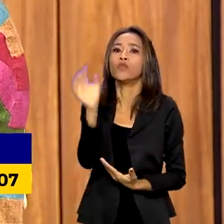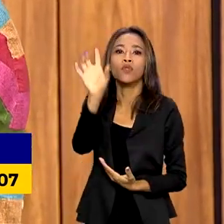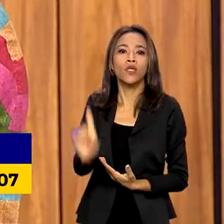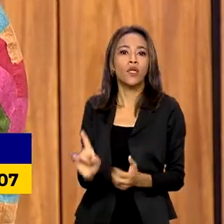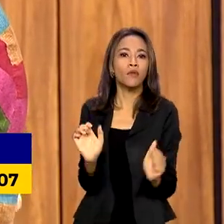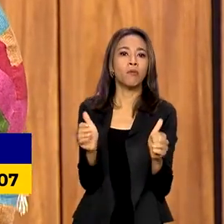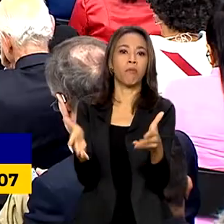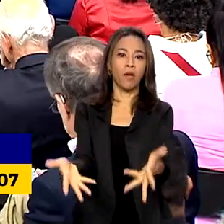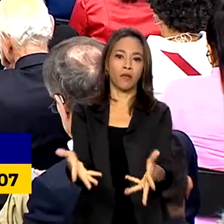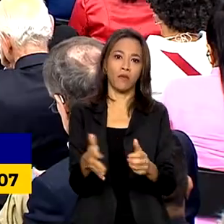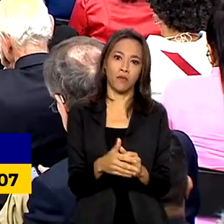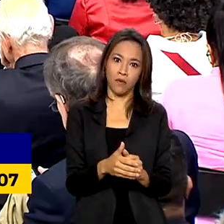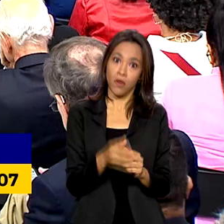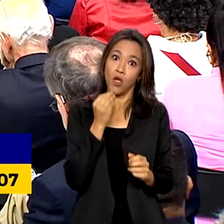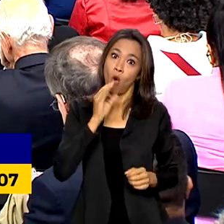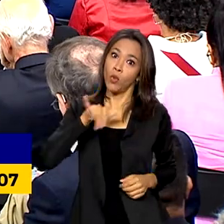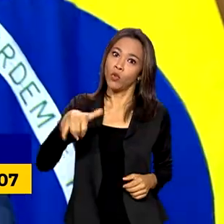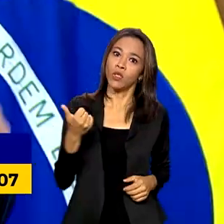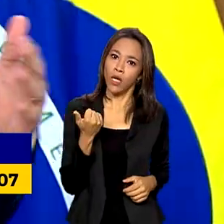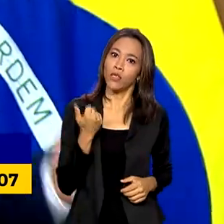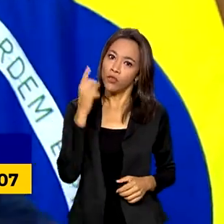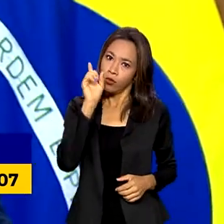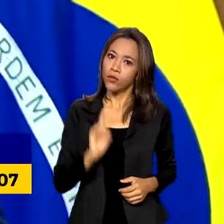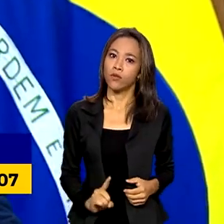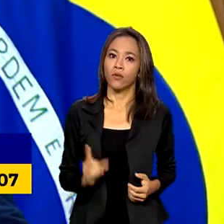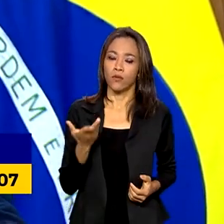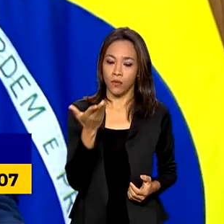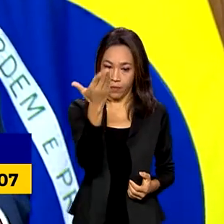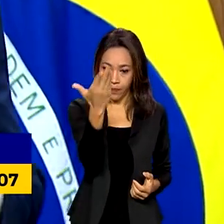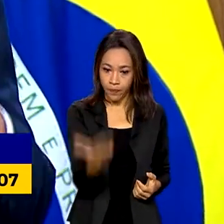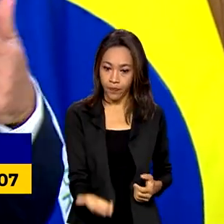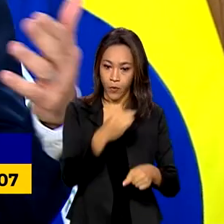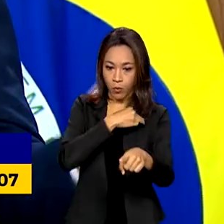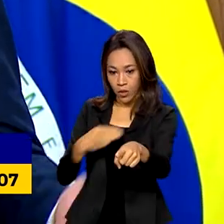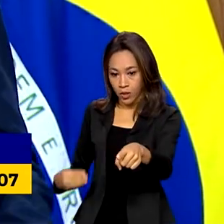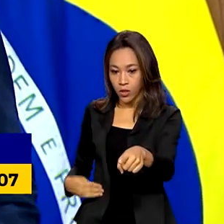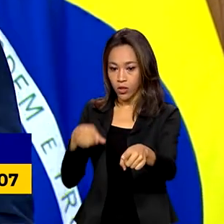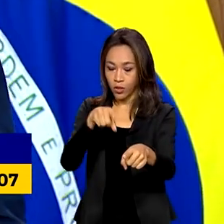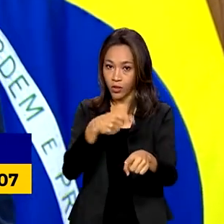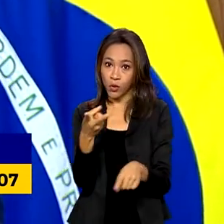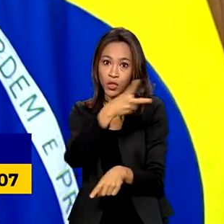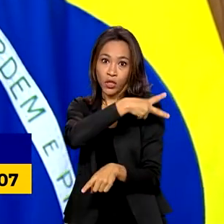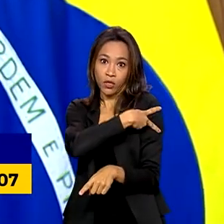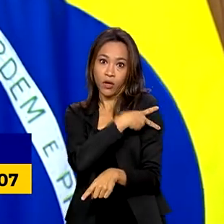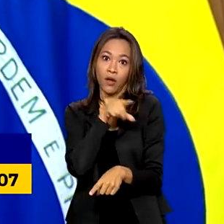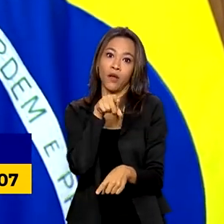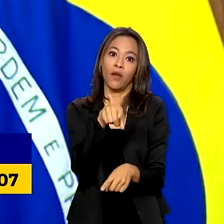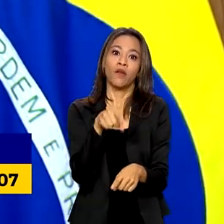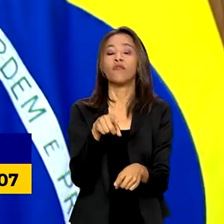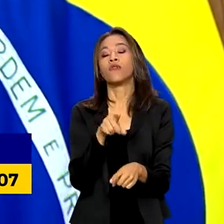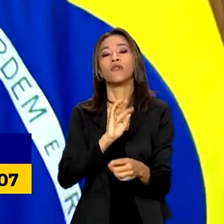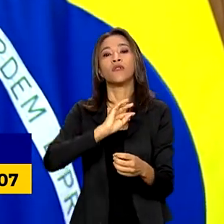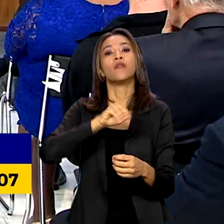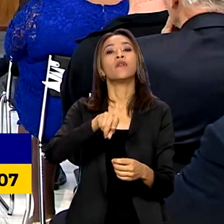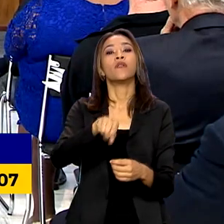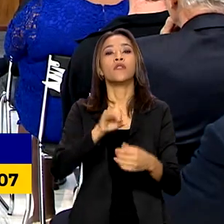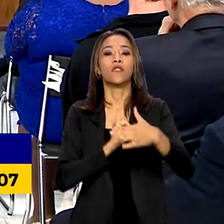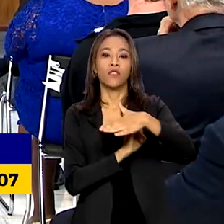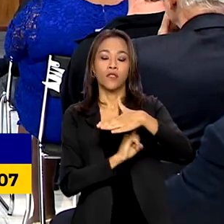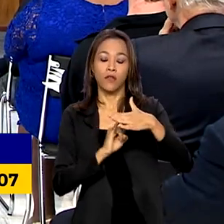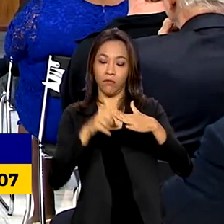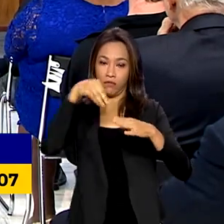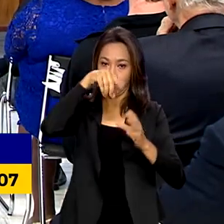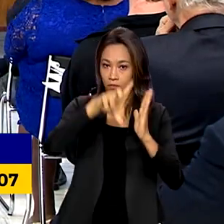e oportunidade de direitos. De acordo com o ministro-chefe da Secretaria de Relações Institucionais, os